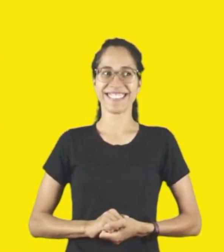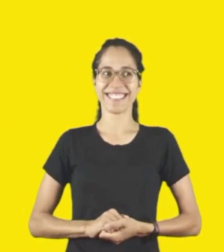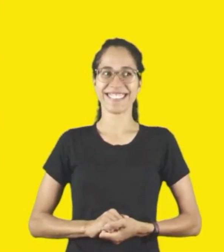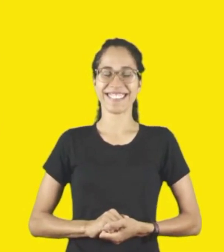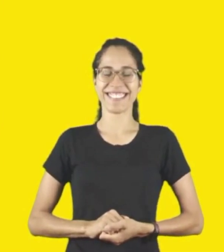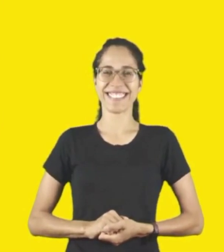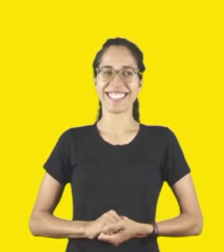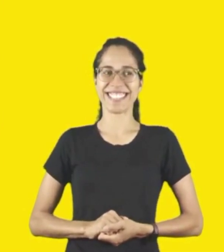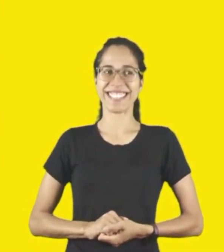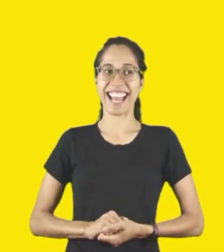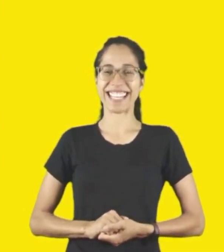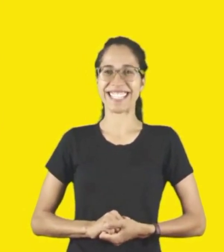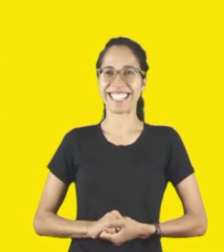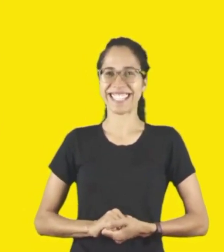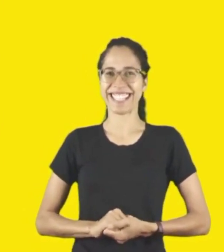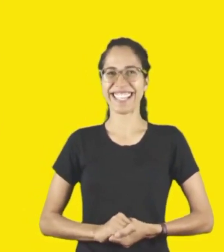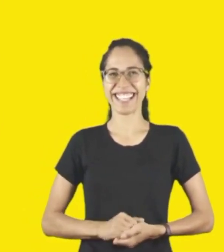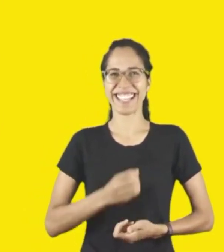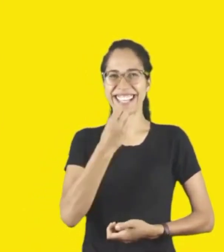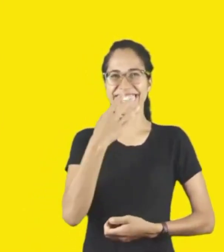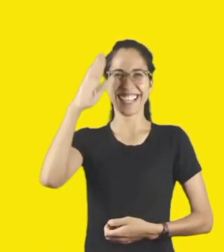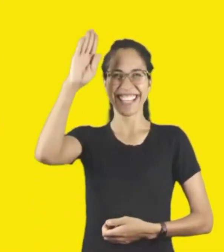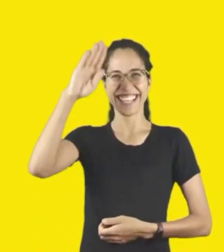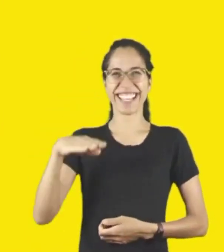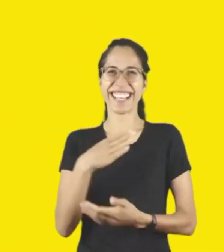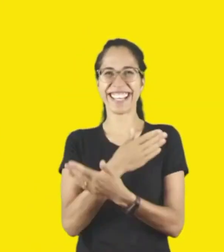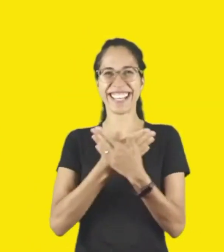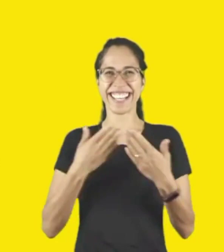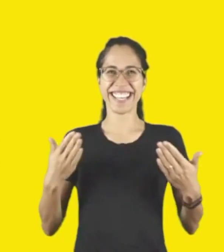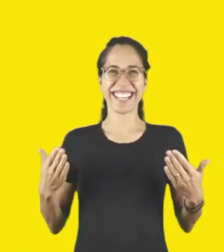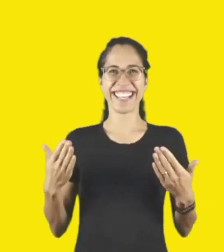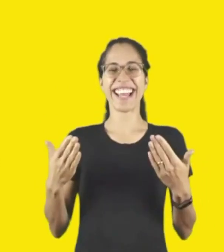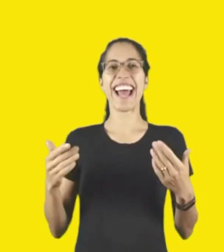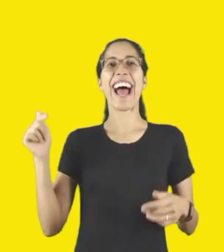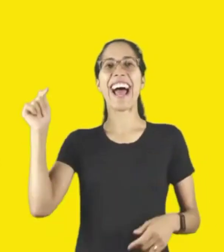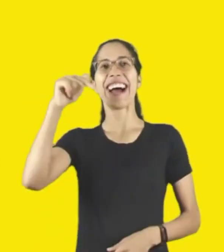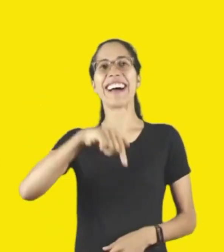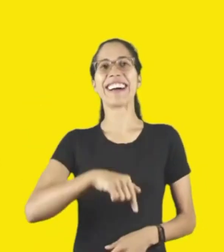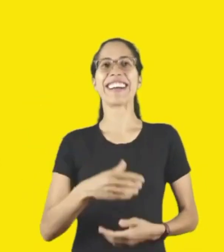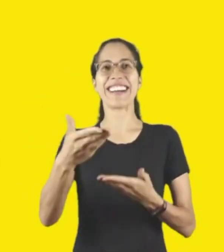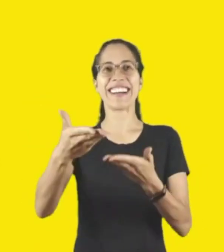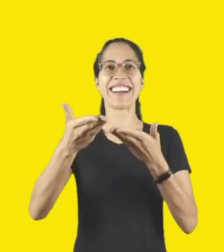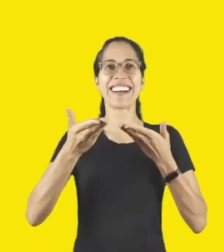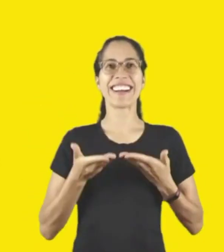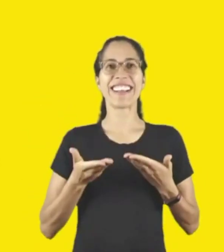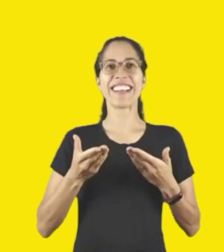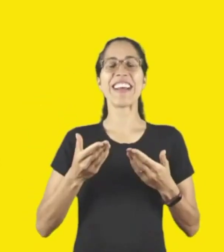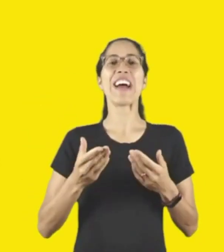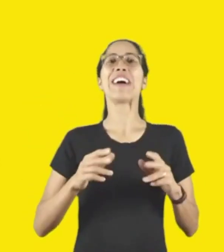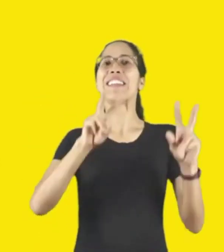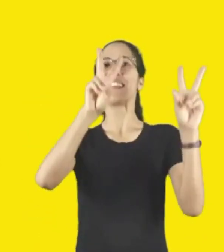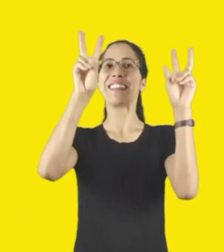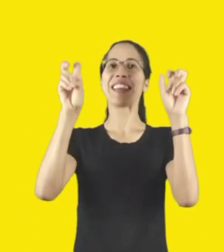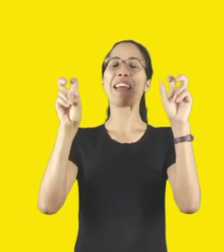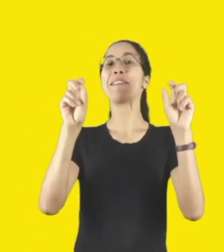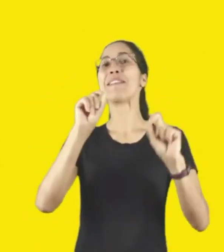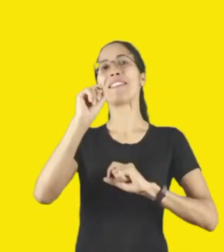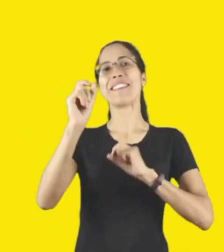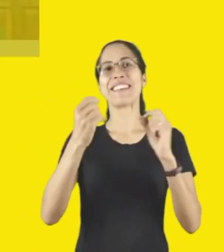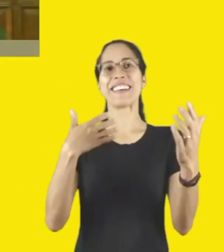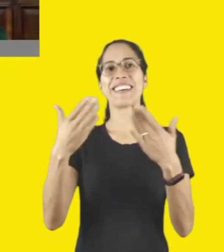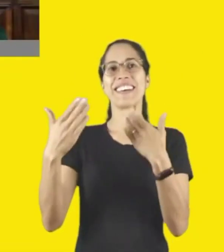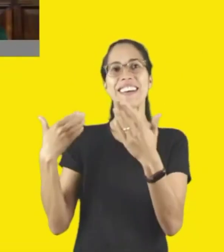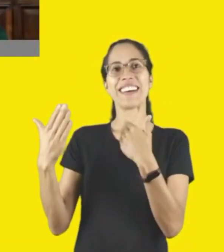Boa tarde, Rosane Marília. Neste momento, para dar as suas boas-vindas e nos falar sobre o Circuito Sesc de Artes,